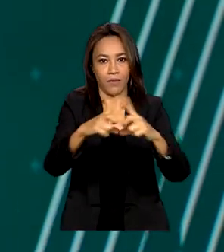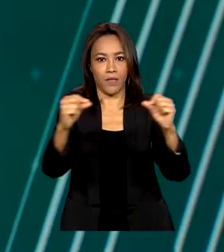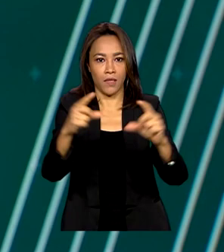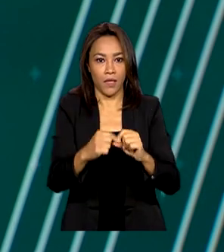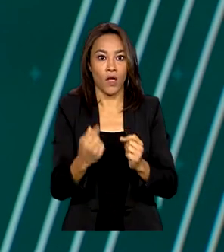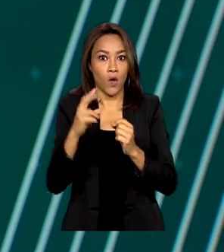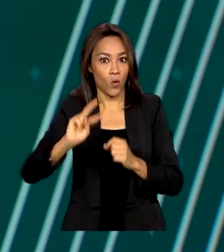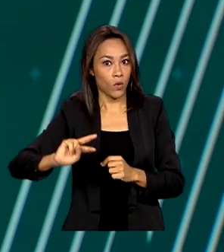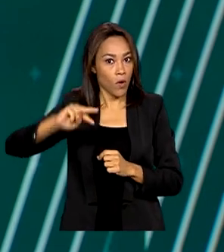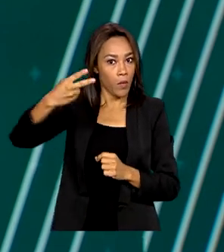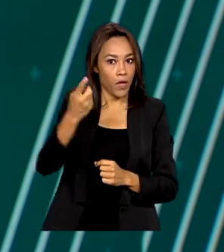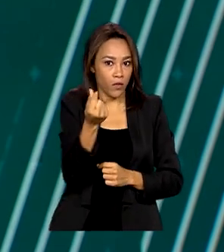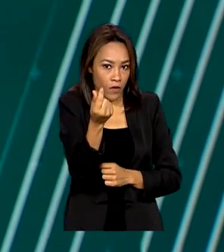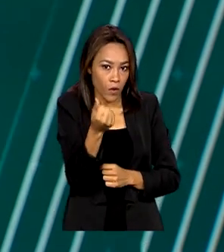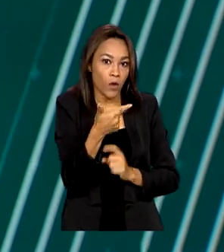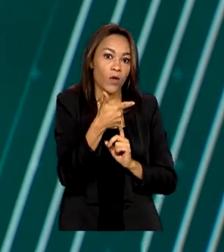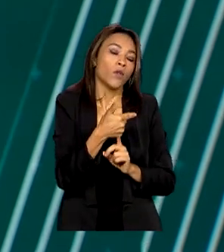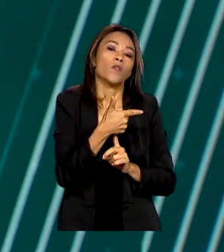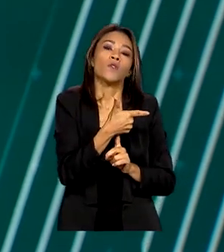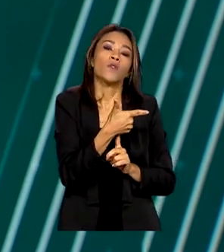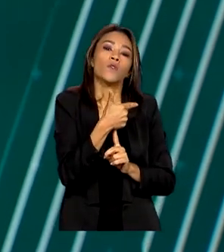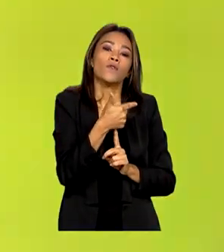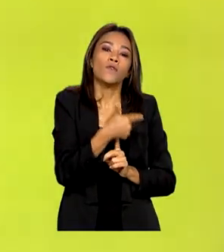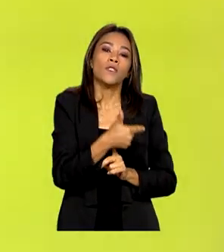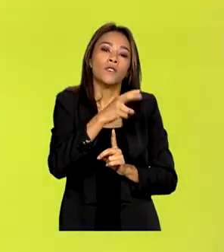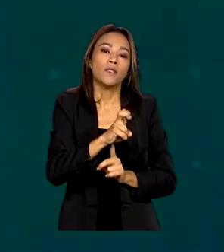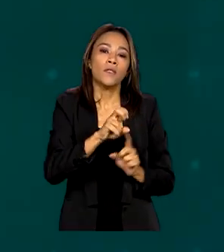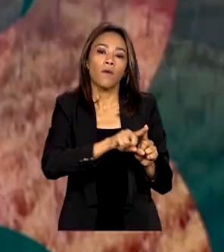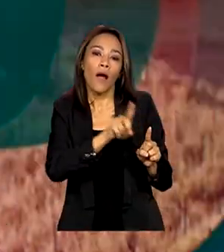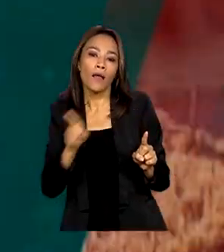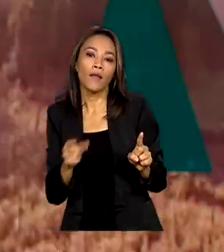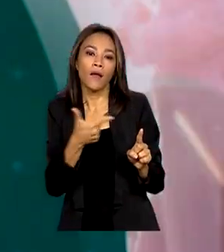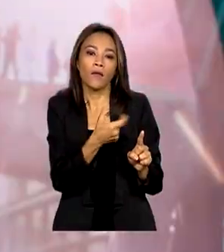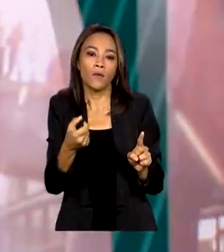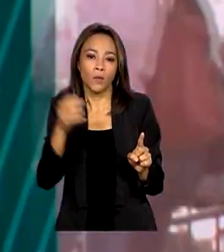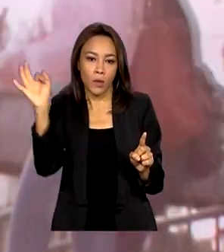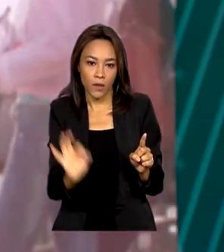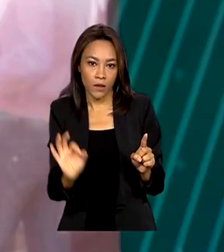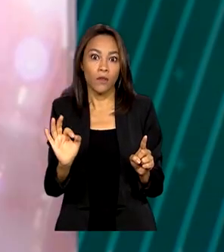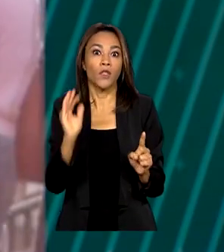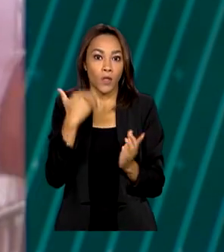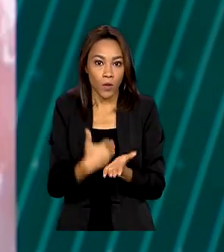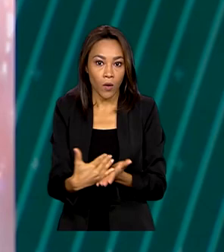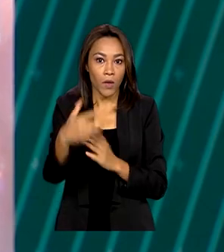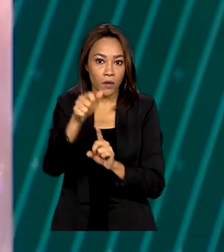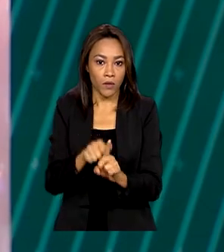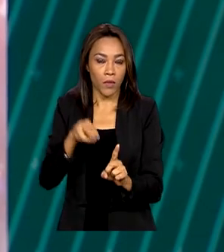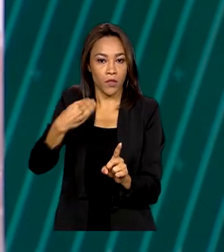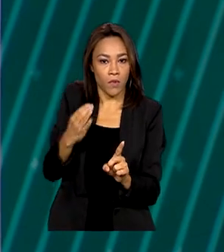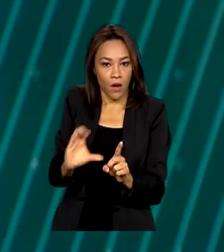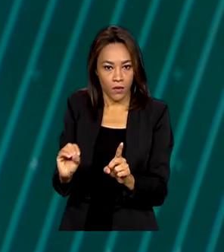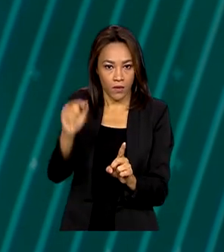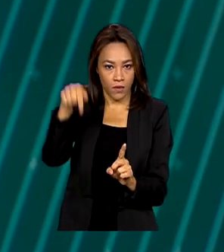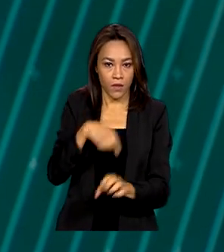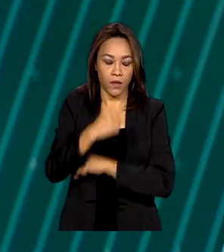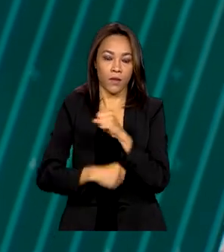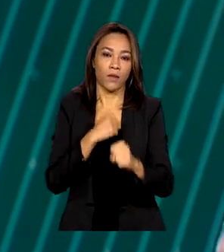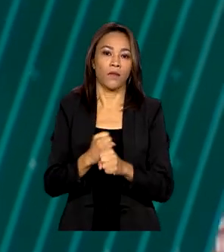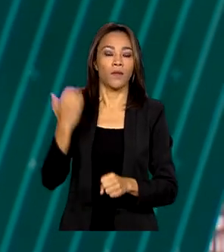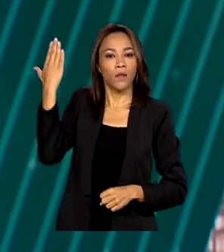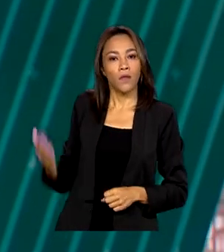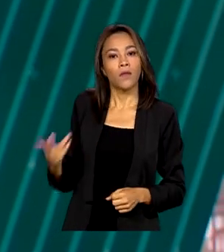reajustes variam entre 25% e 200% e vão vigorar a partir de março deste ano. O presidente Lula também vai